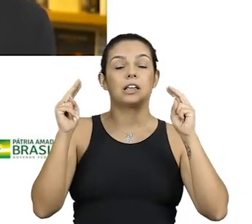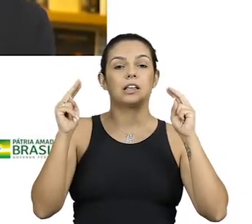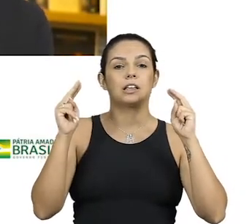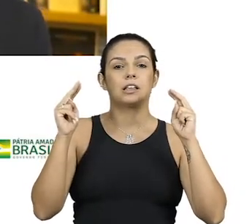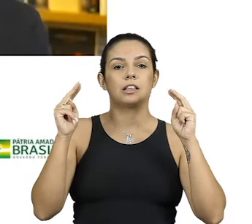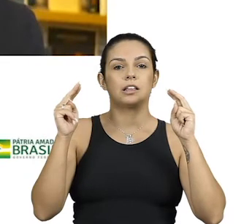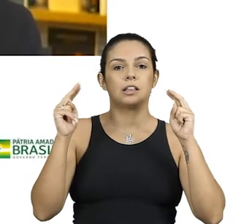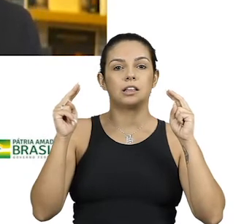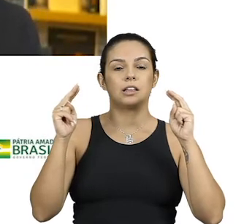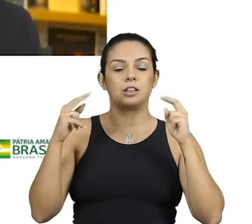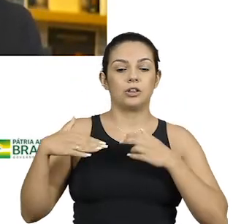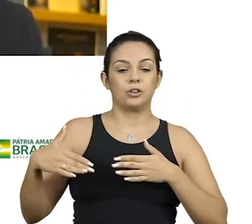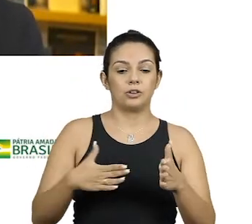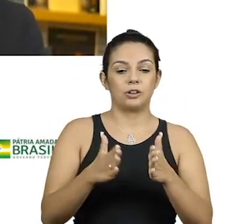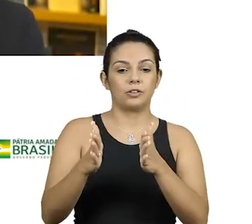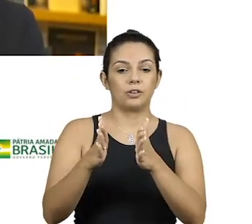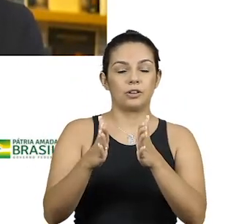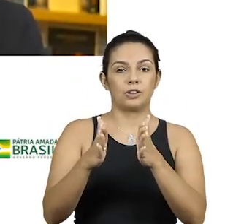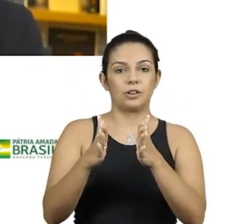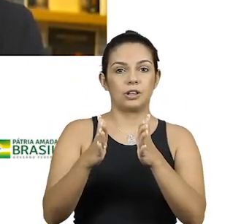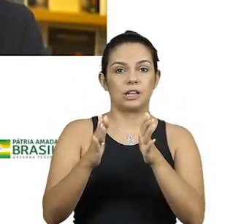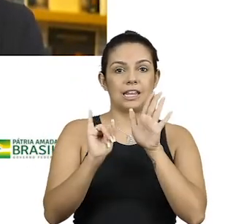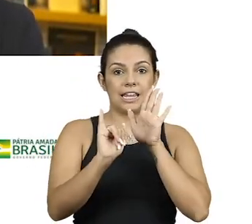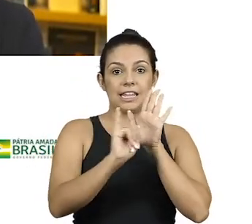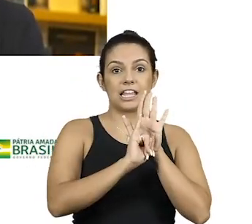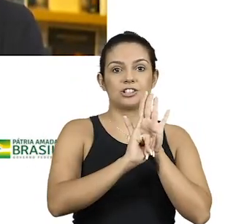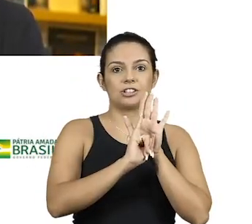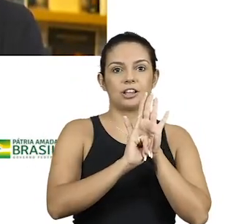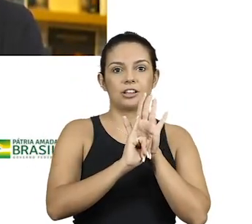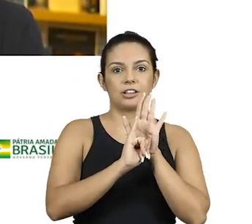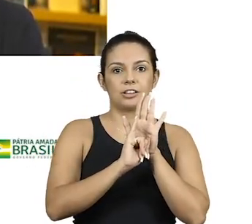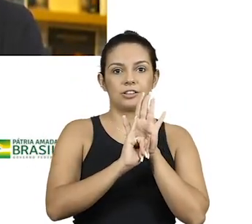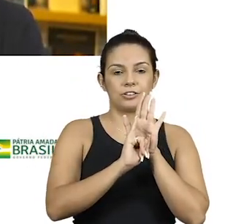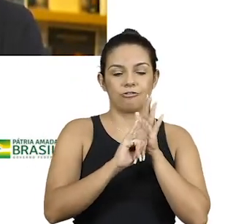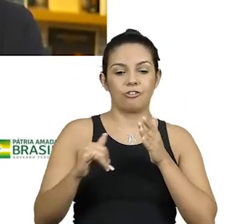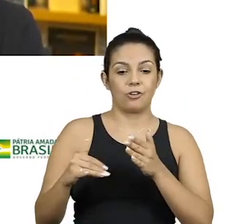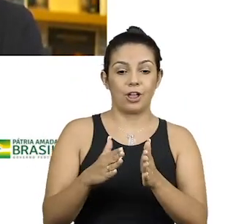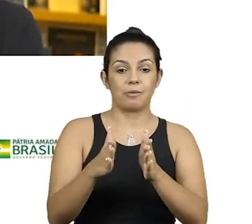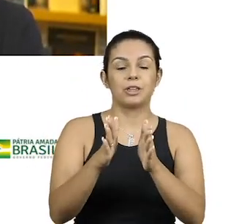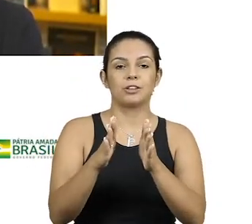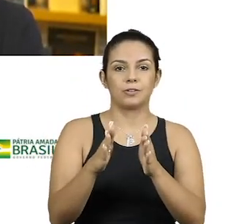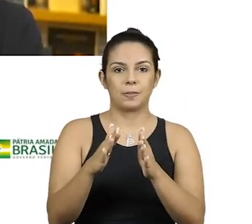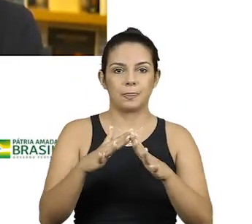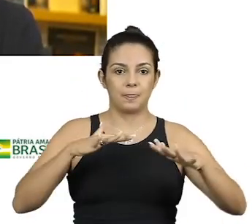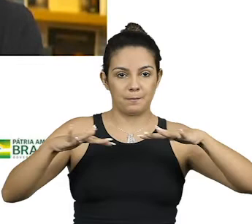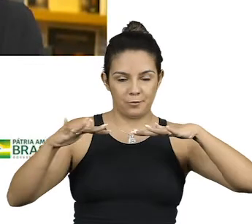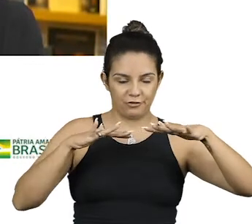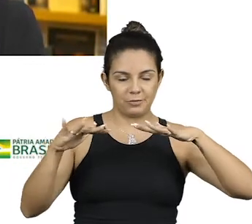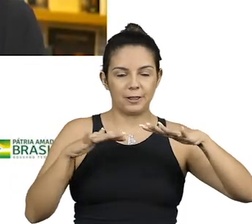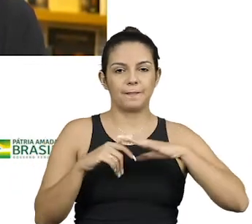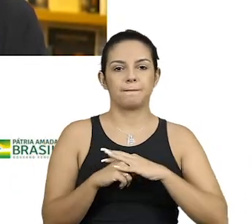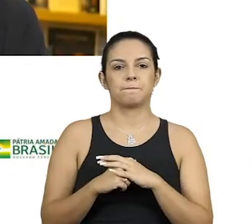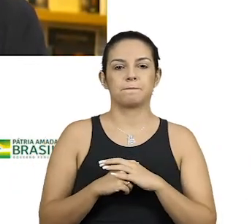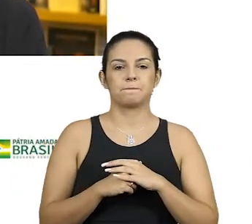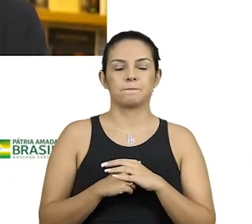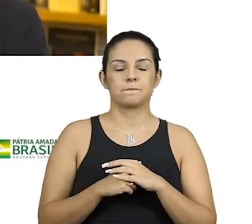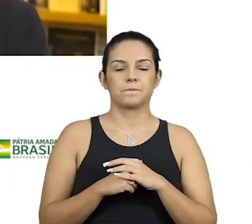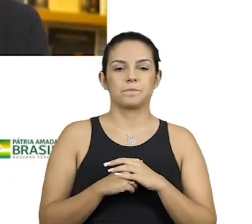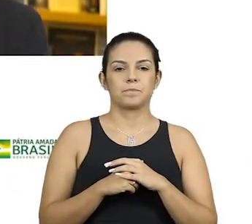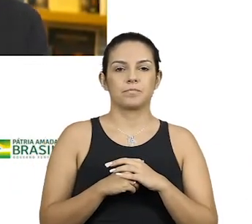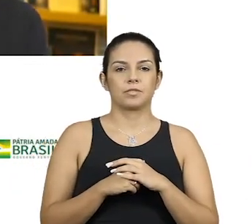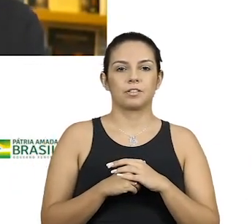descaminhos dos movimentos identitários também. Movimentos identitários que hoje precisam